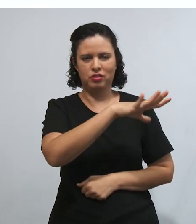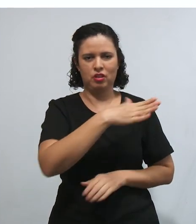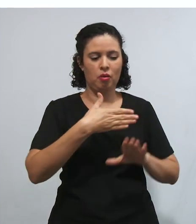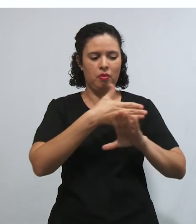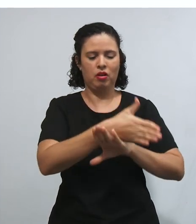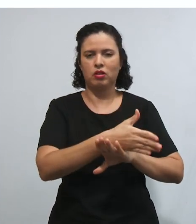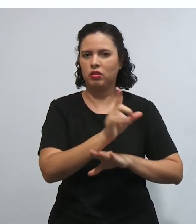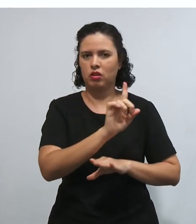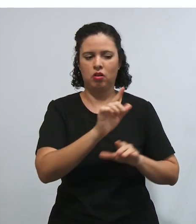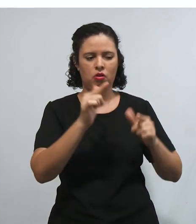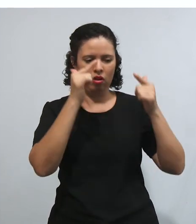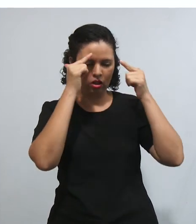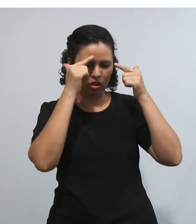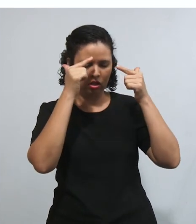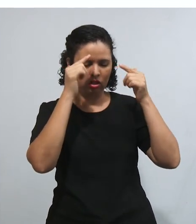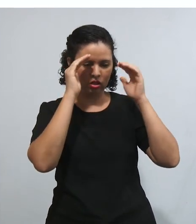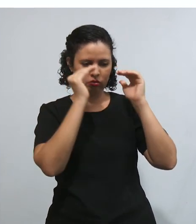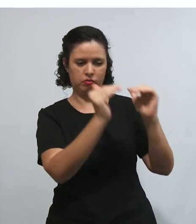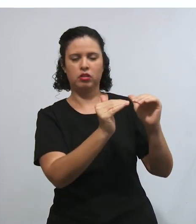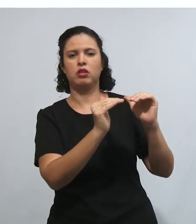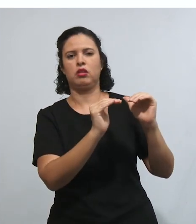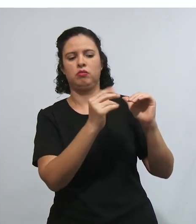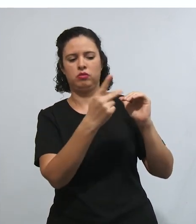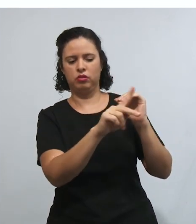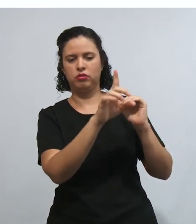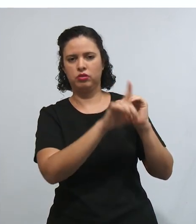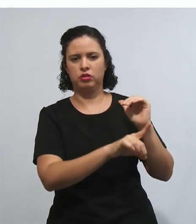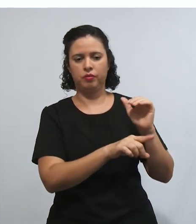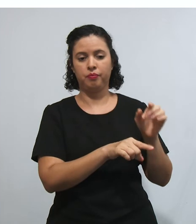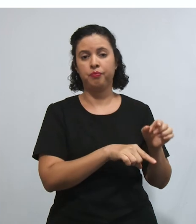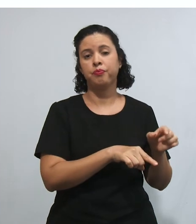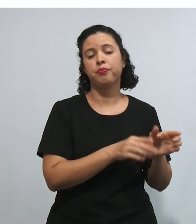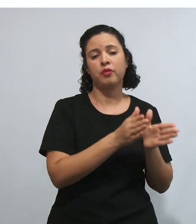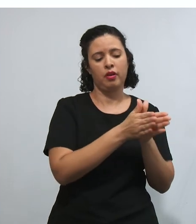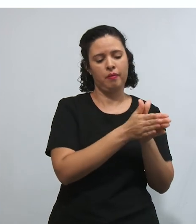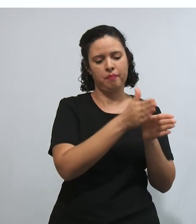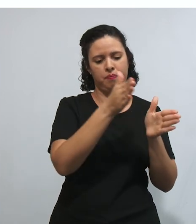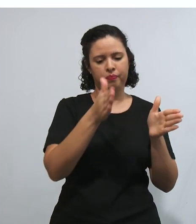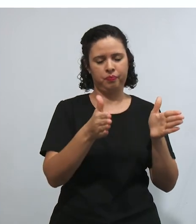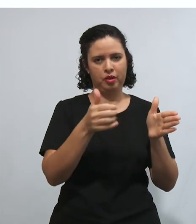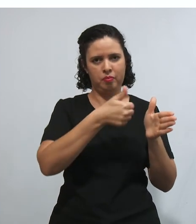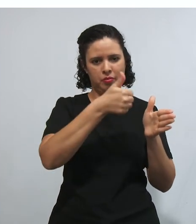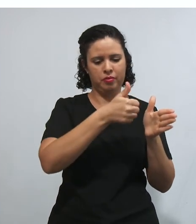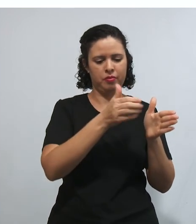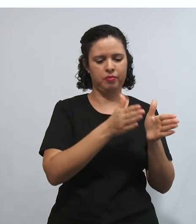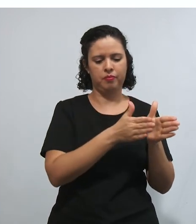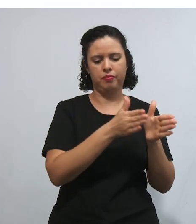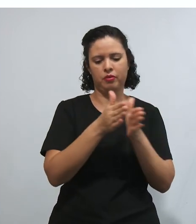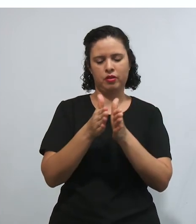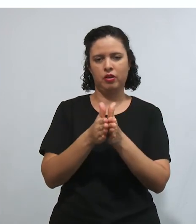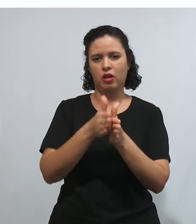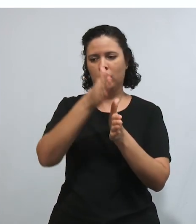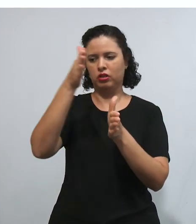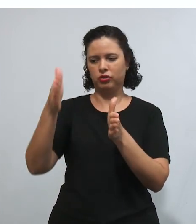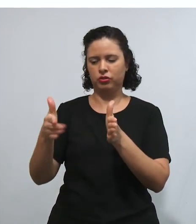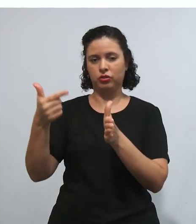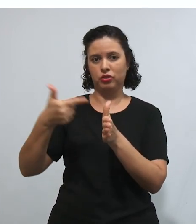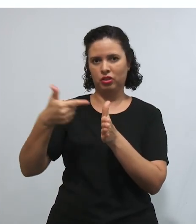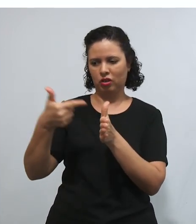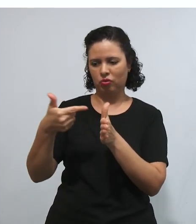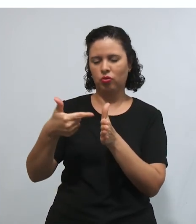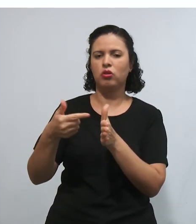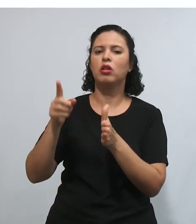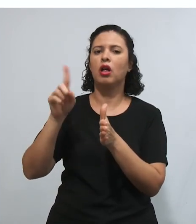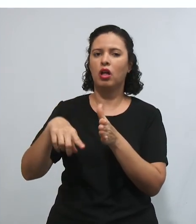tem que respeitar alguns direitos civis e políticos. Aqui não. Aqui nós estamos falando de liberdades